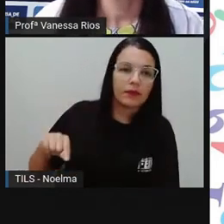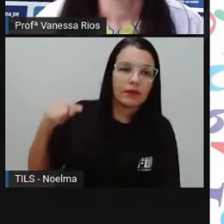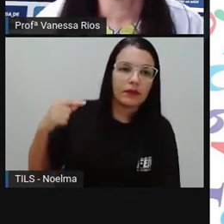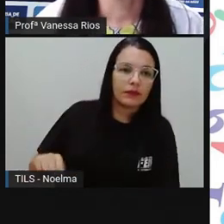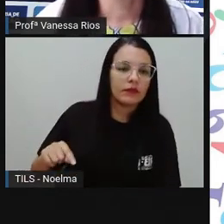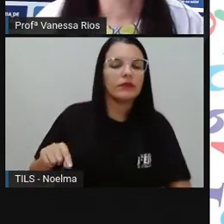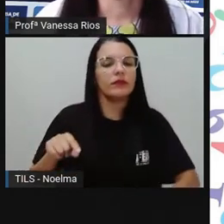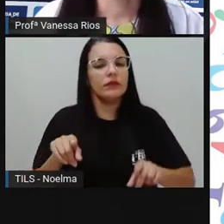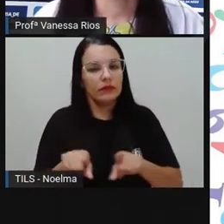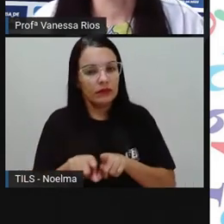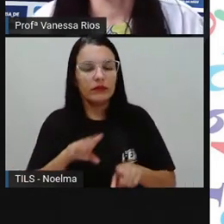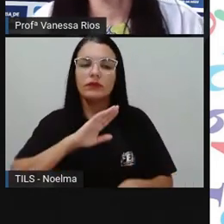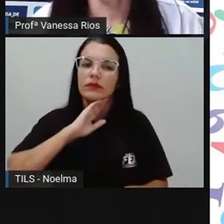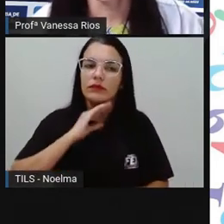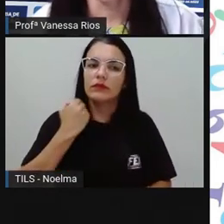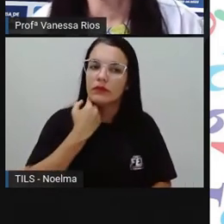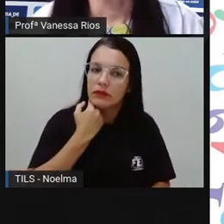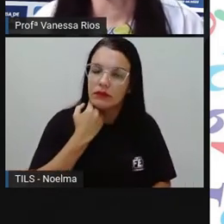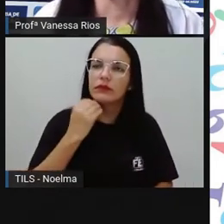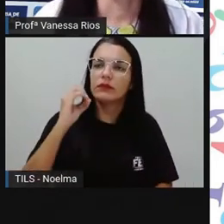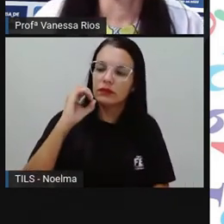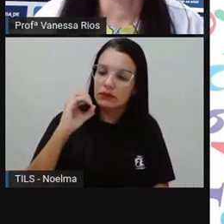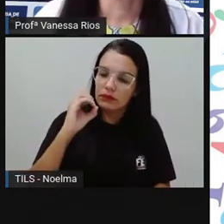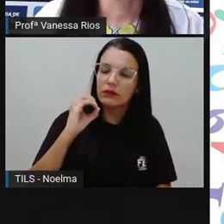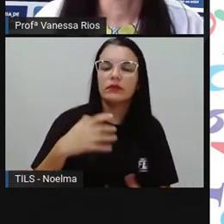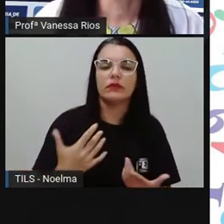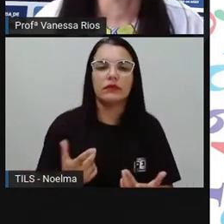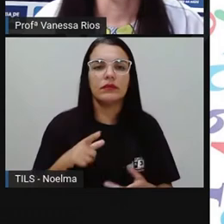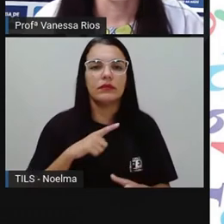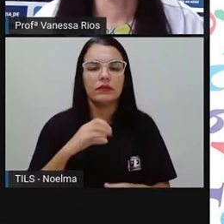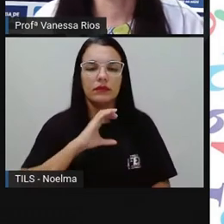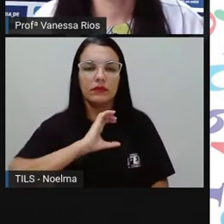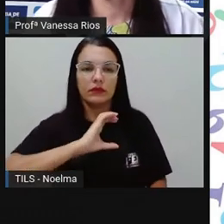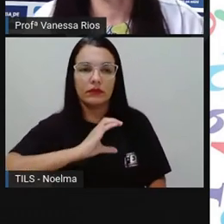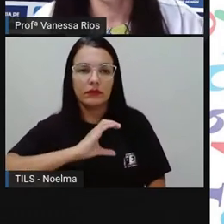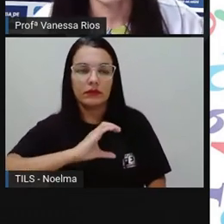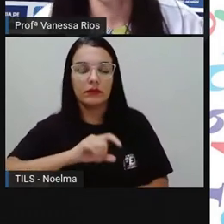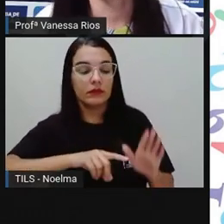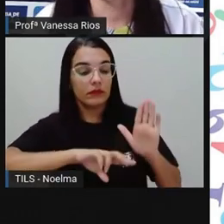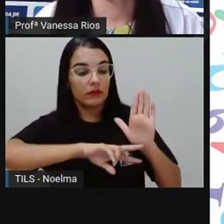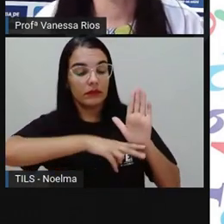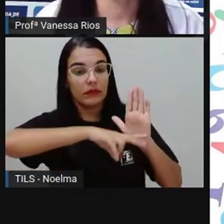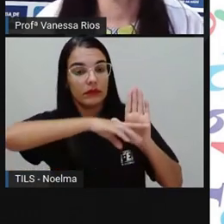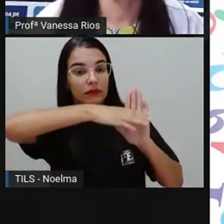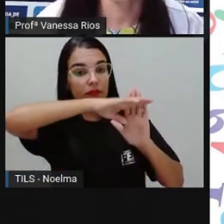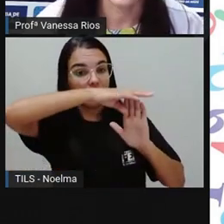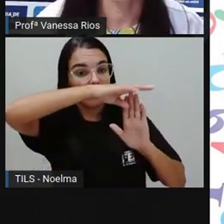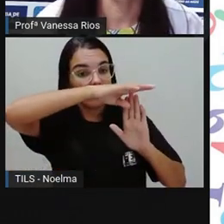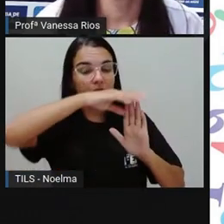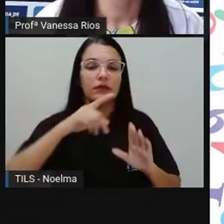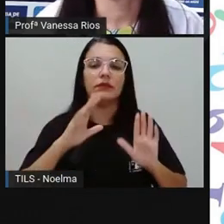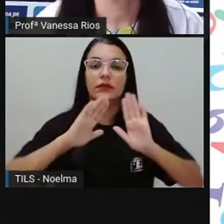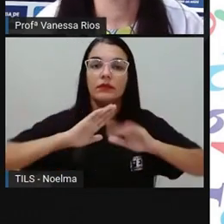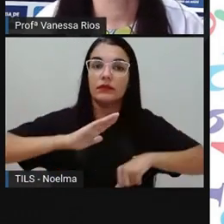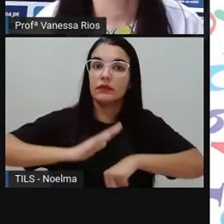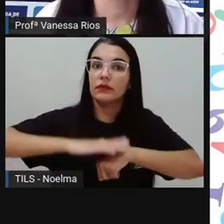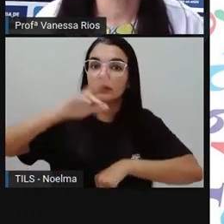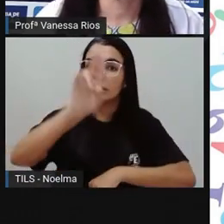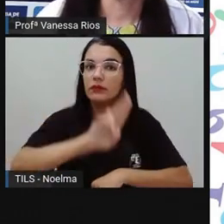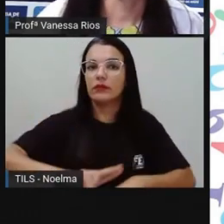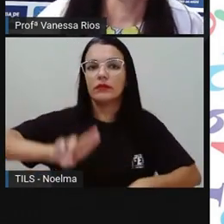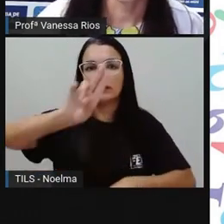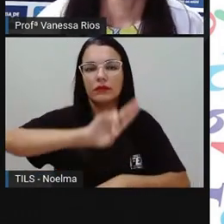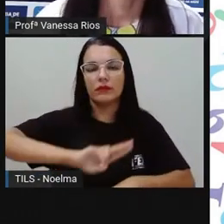aí que o grau Celsius, né, é a forma, é a escala mais utilizada para medir